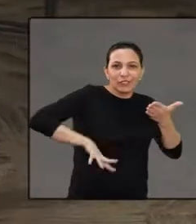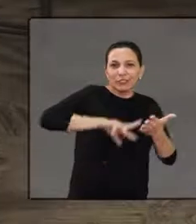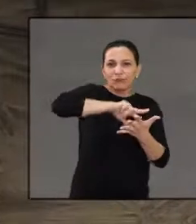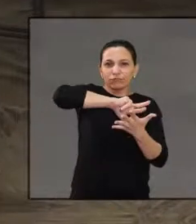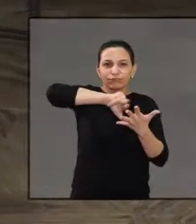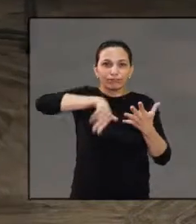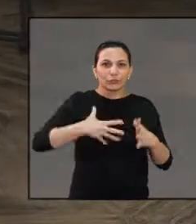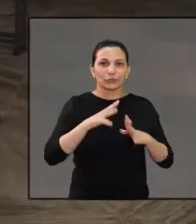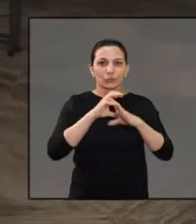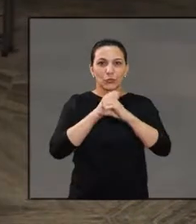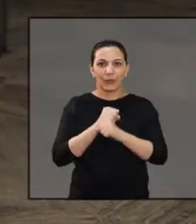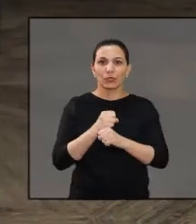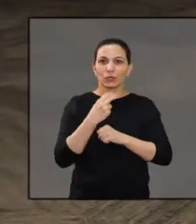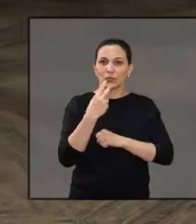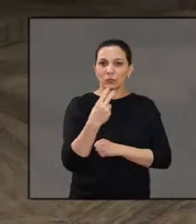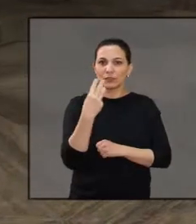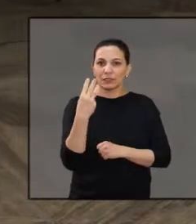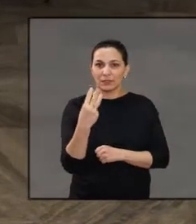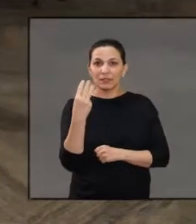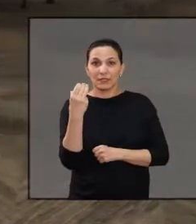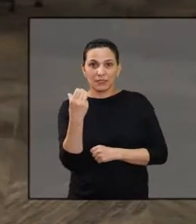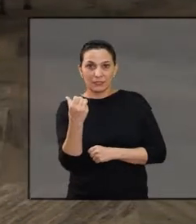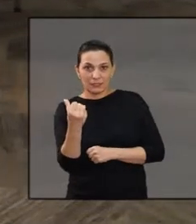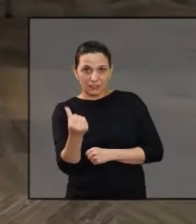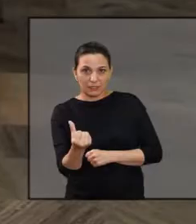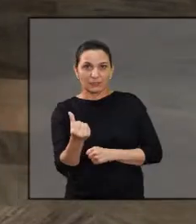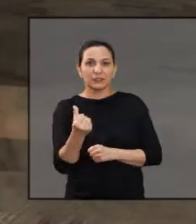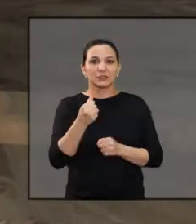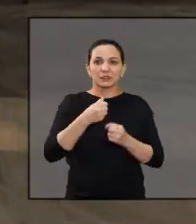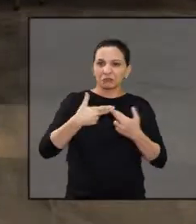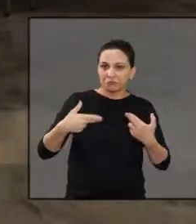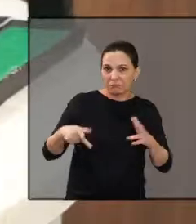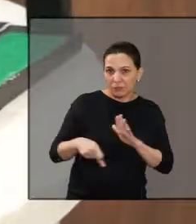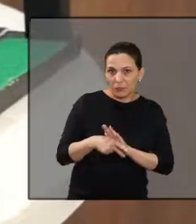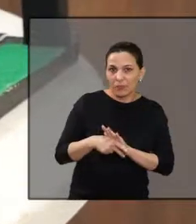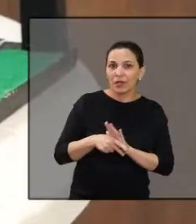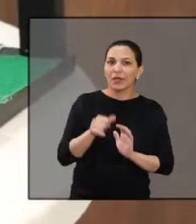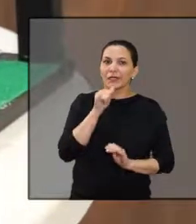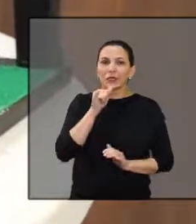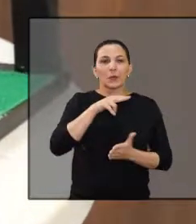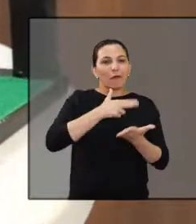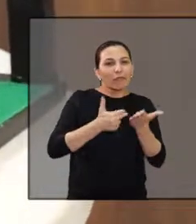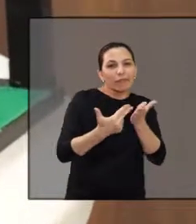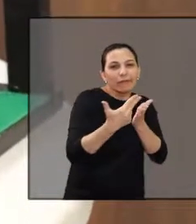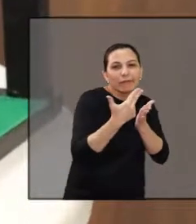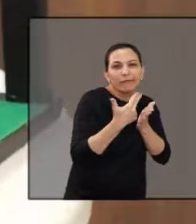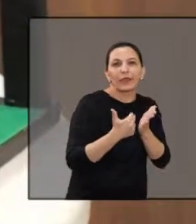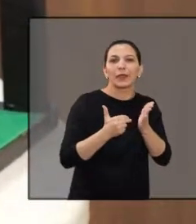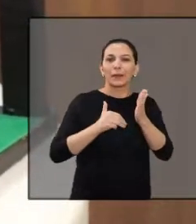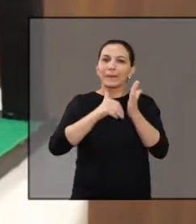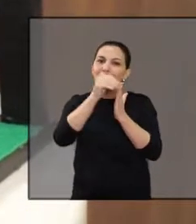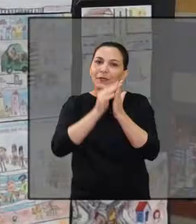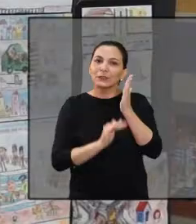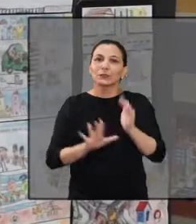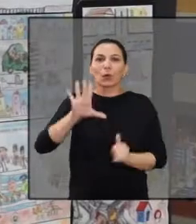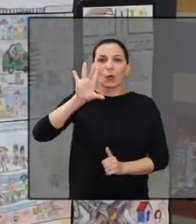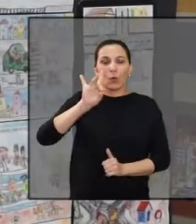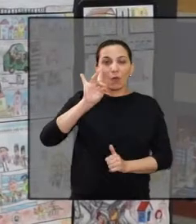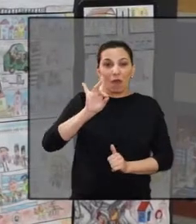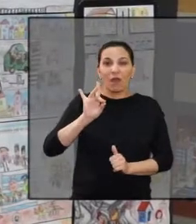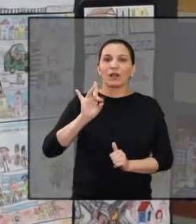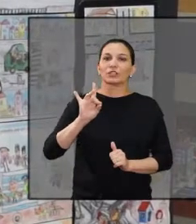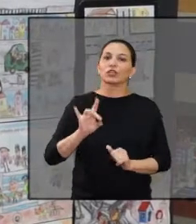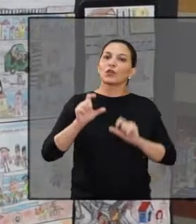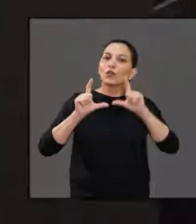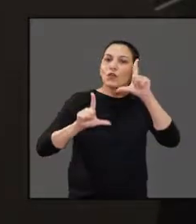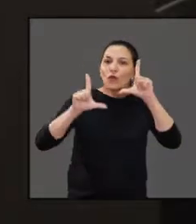inscreveram 2.336 trabalhos dentro das modalidades Artes Plásticas, Pintura